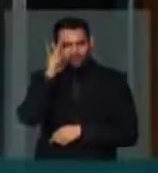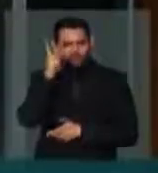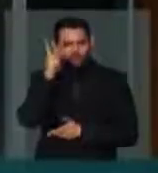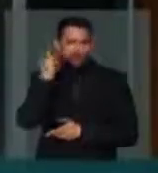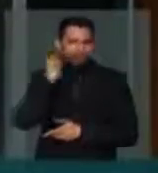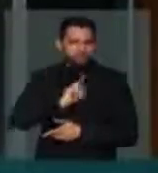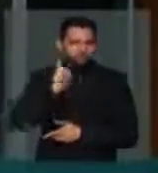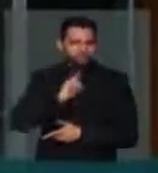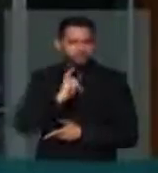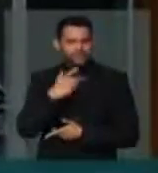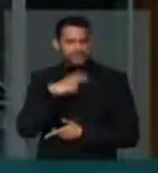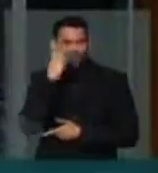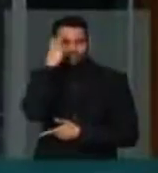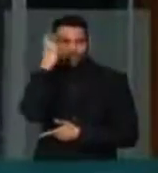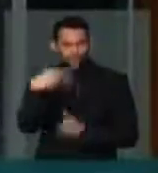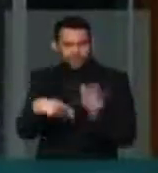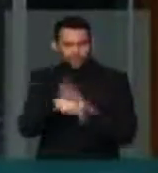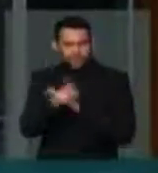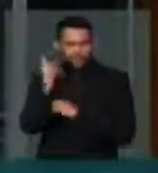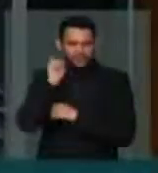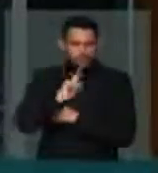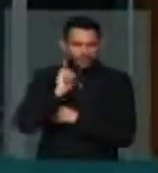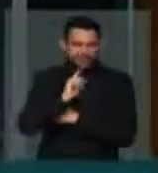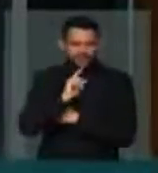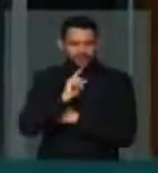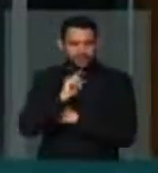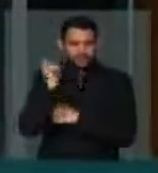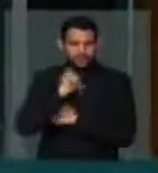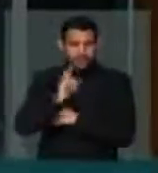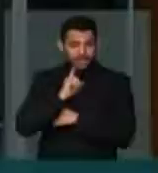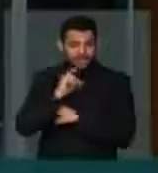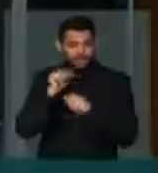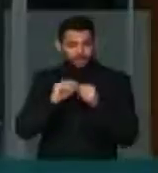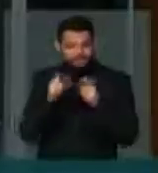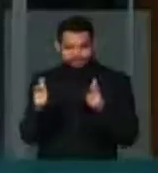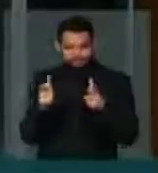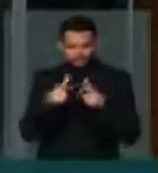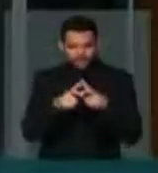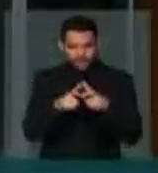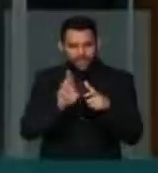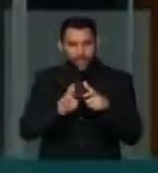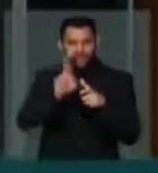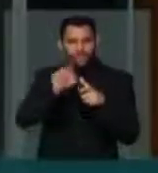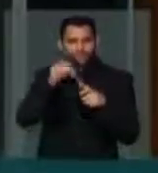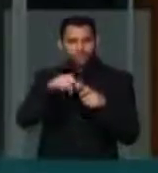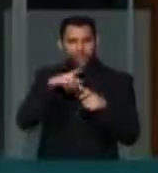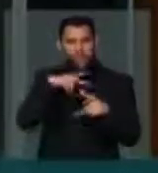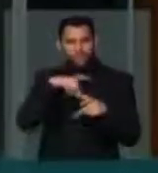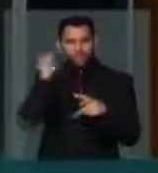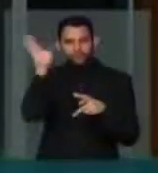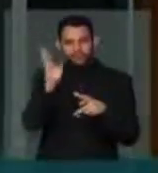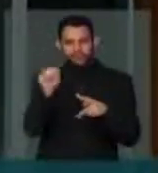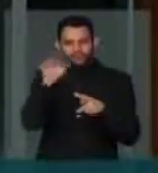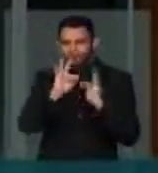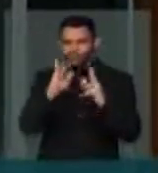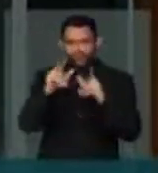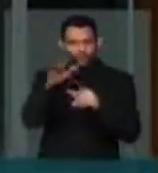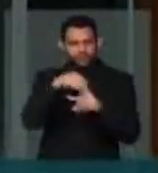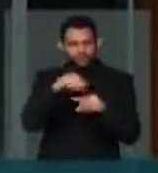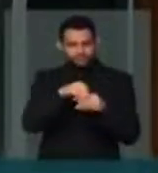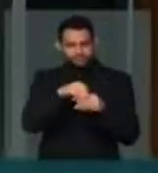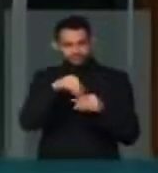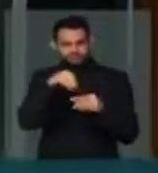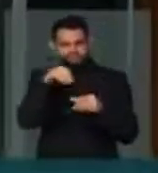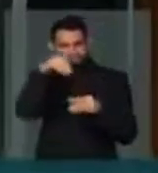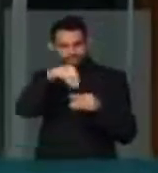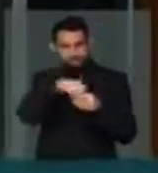tradições. Se tem a cara de Minas, a Minas que é uma síntese do Brasil, ele representa também o nosso país. Ele tinha que sair